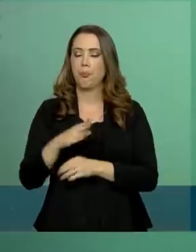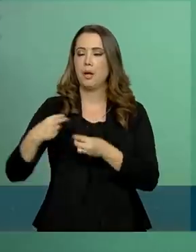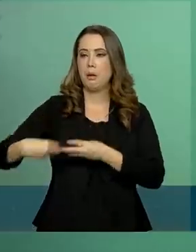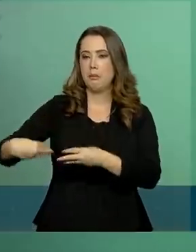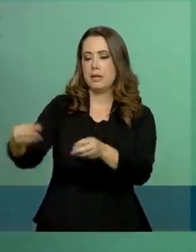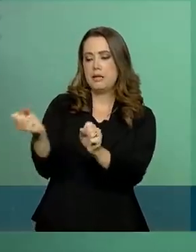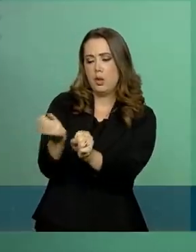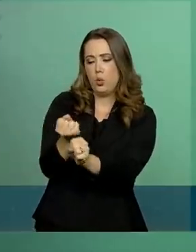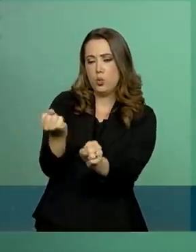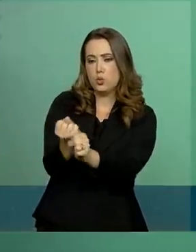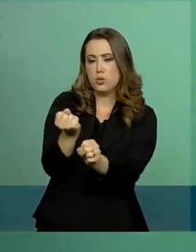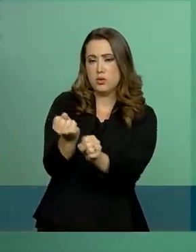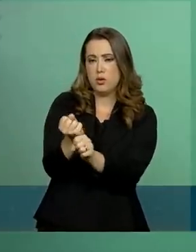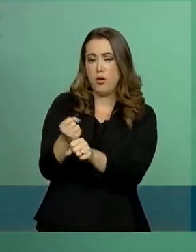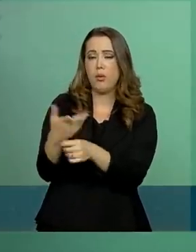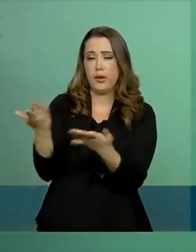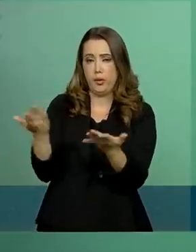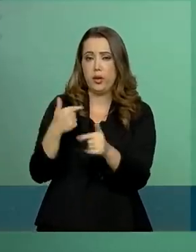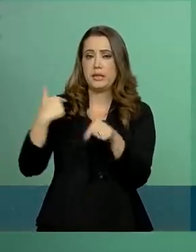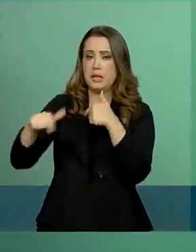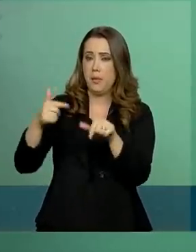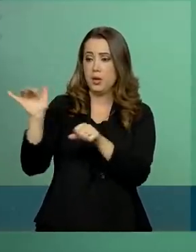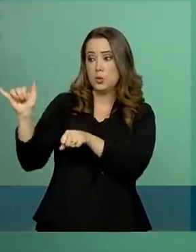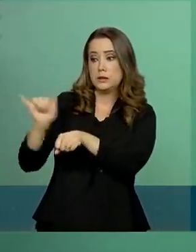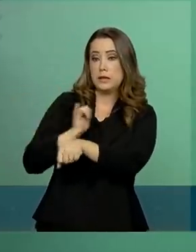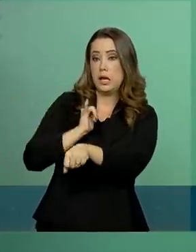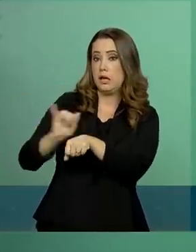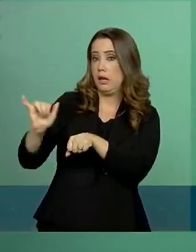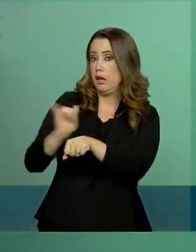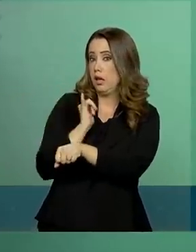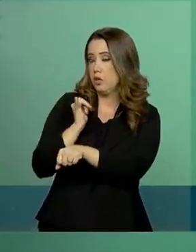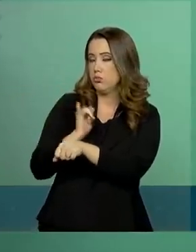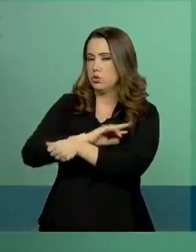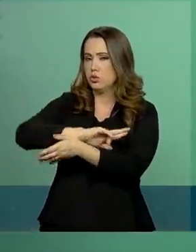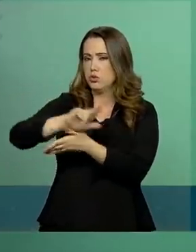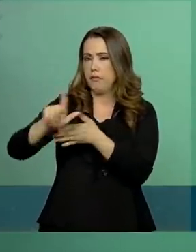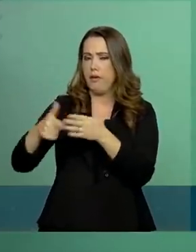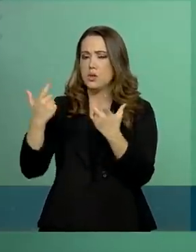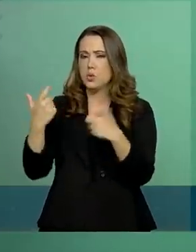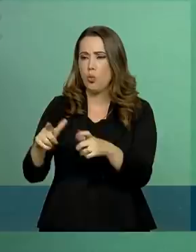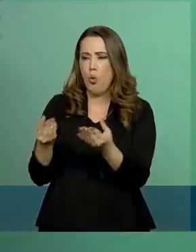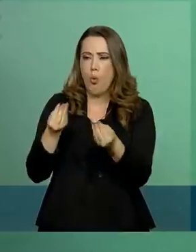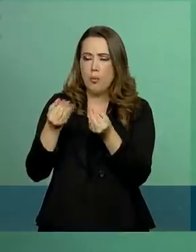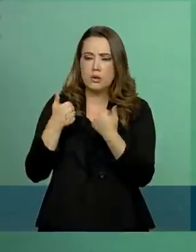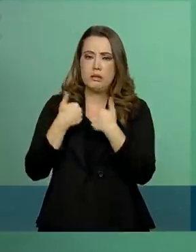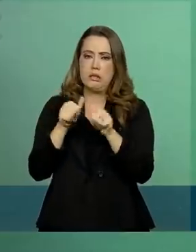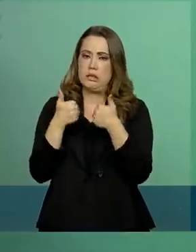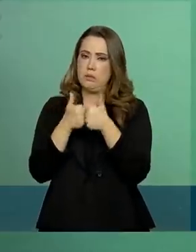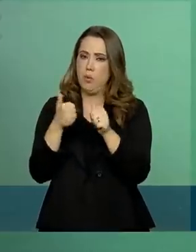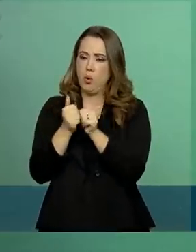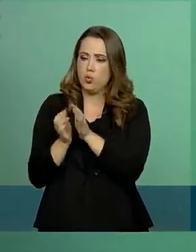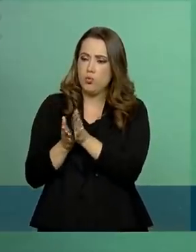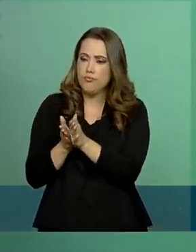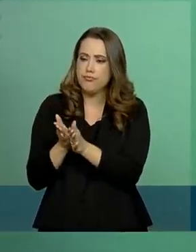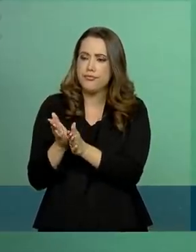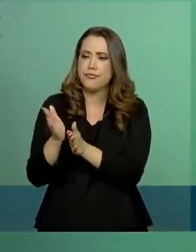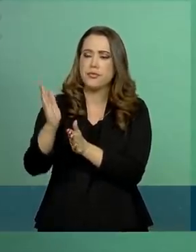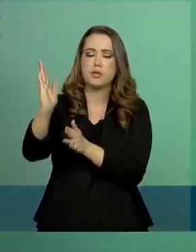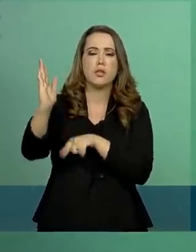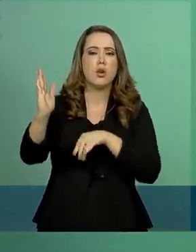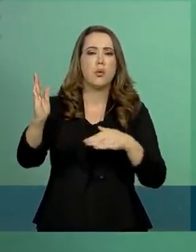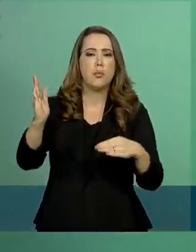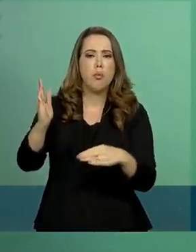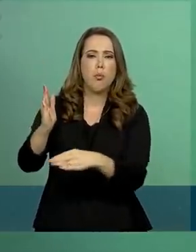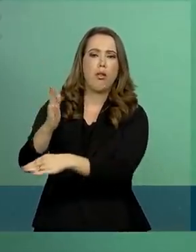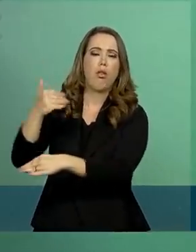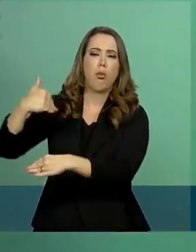Infraestrutura, que vem implementando estratégias de eixos logísticos integrados para o escoamento da produção